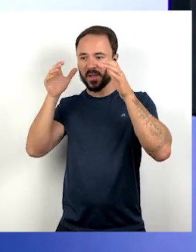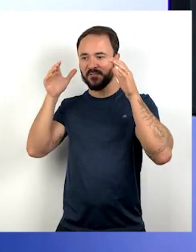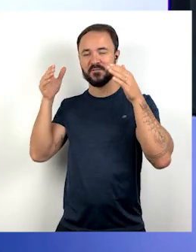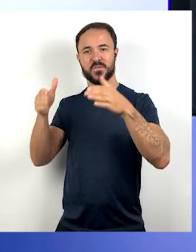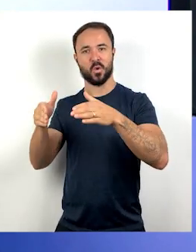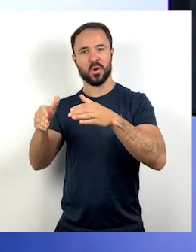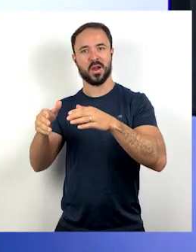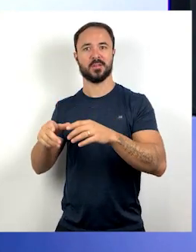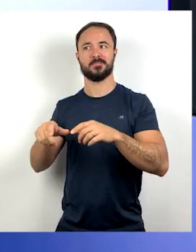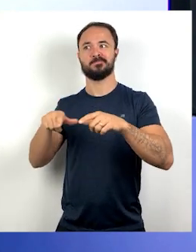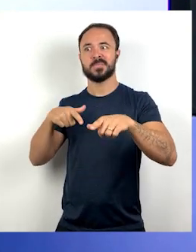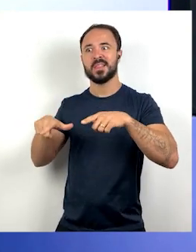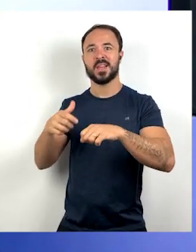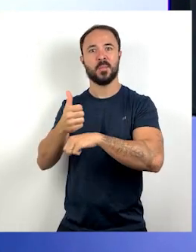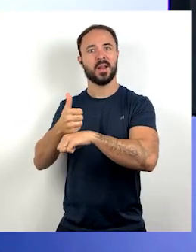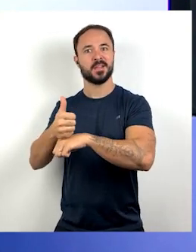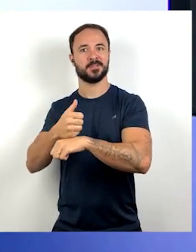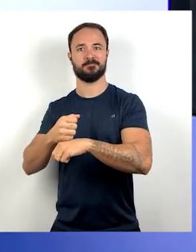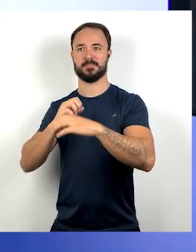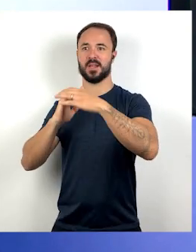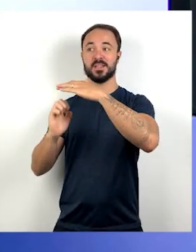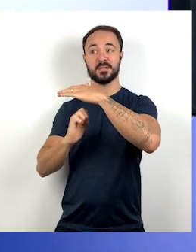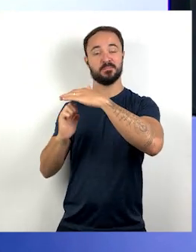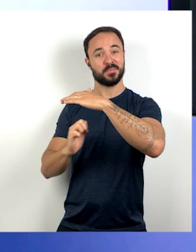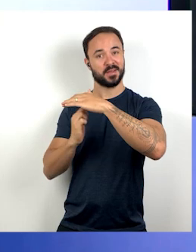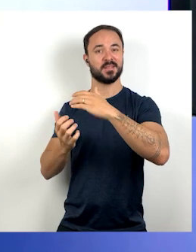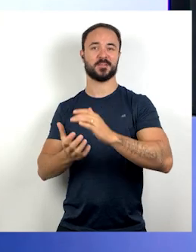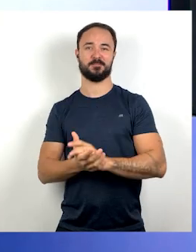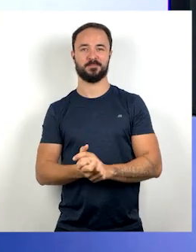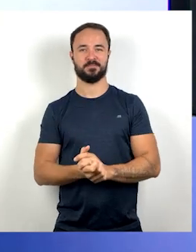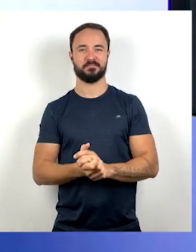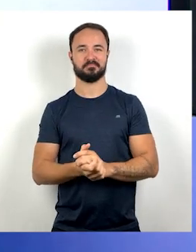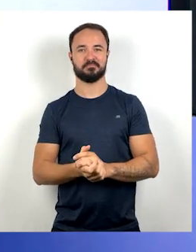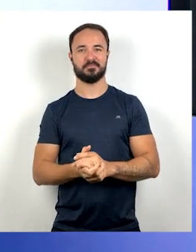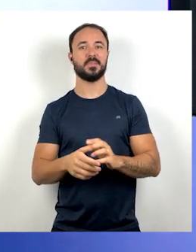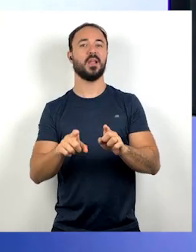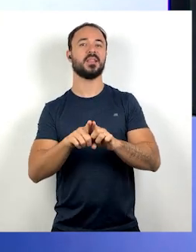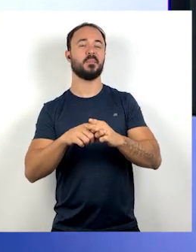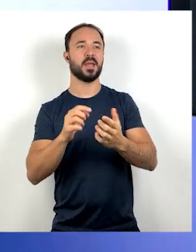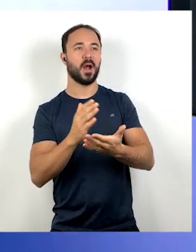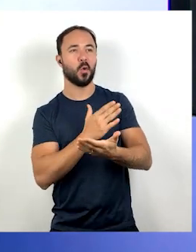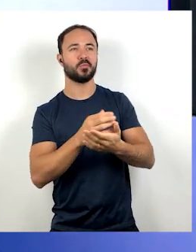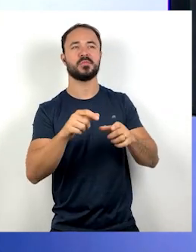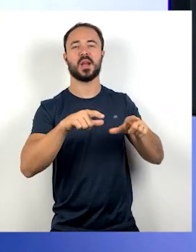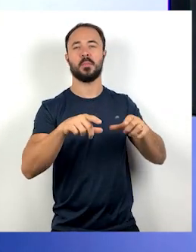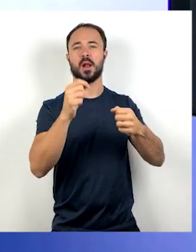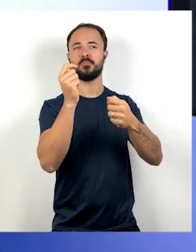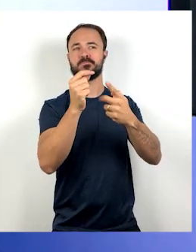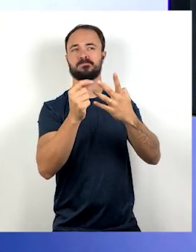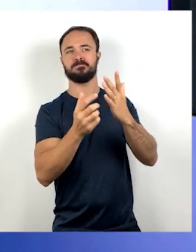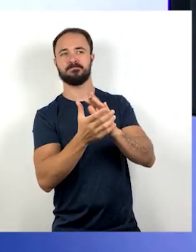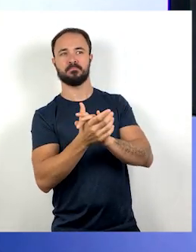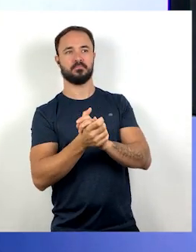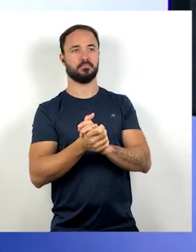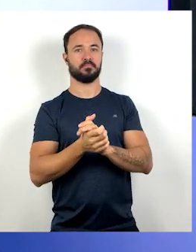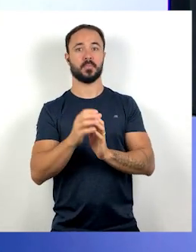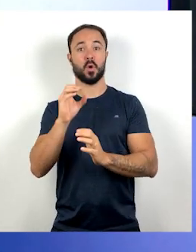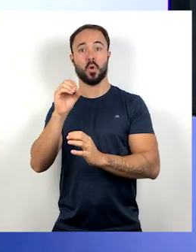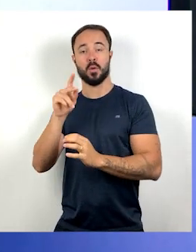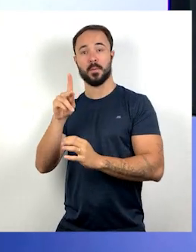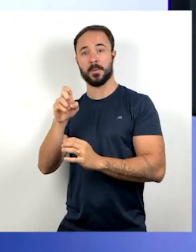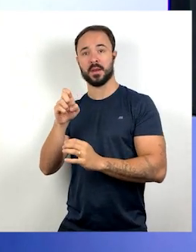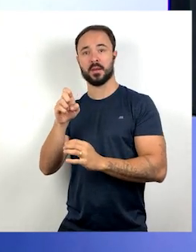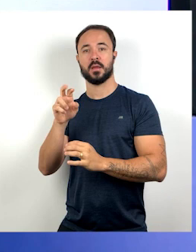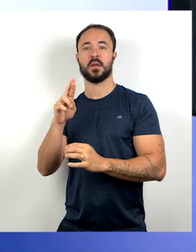E algumas funções que nós podemos destacar são as de operadores de máquinas, mecânicos de manutenção,